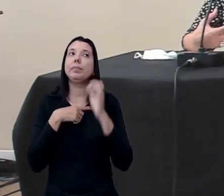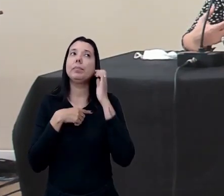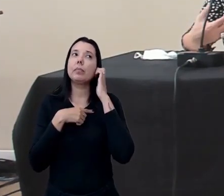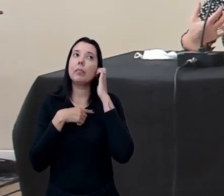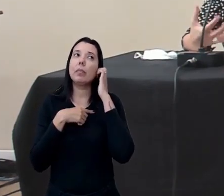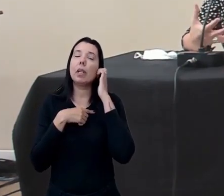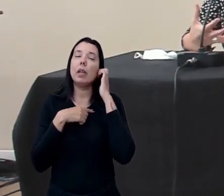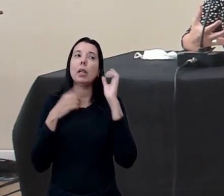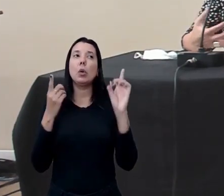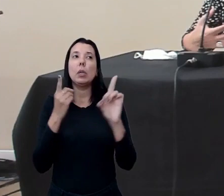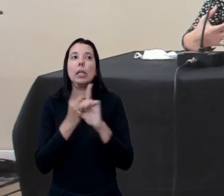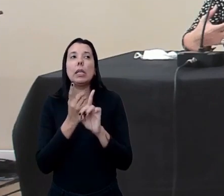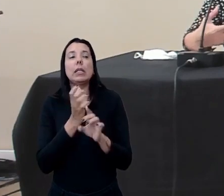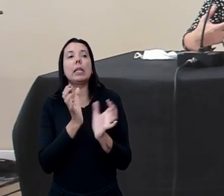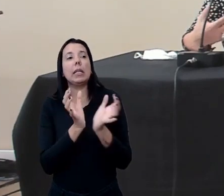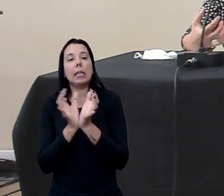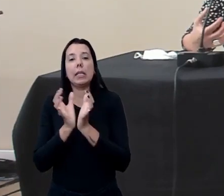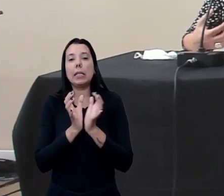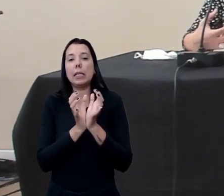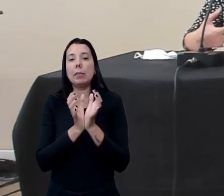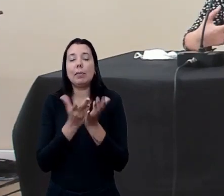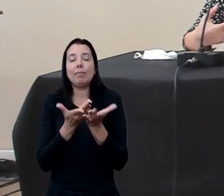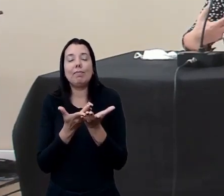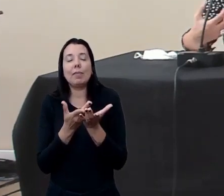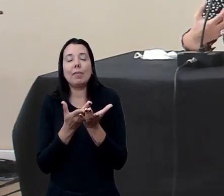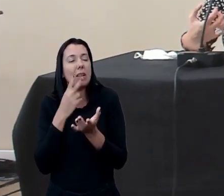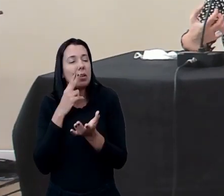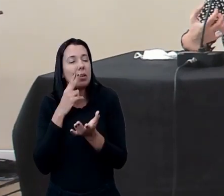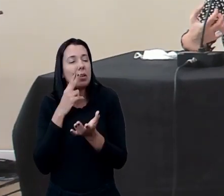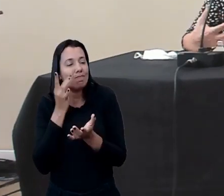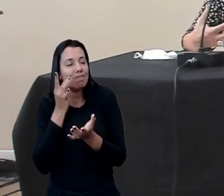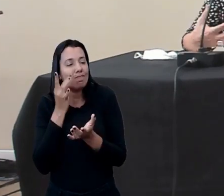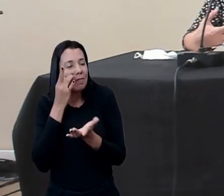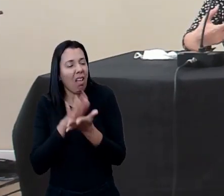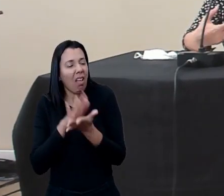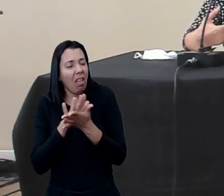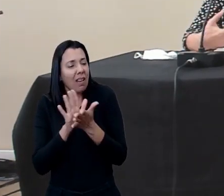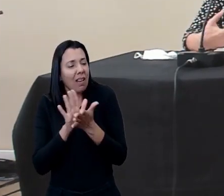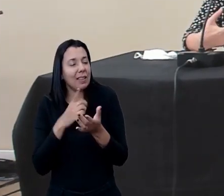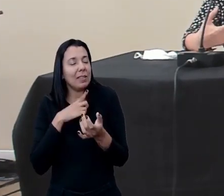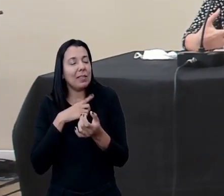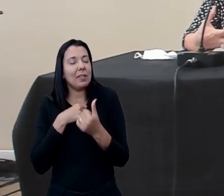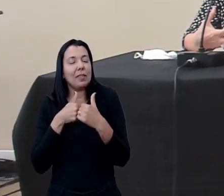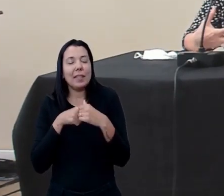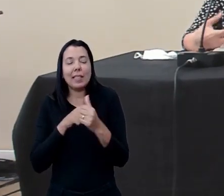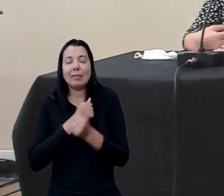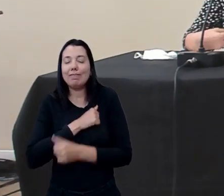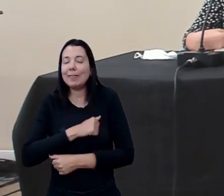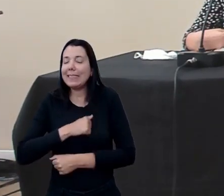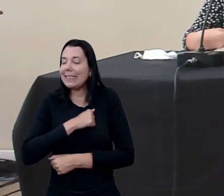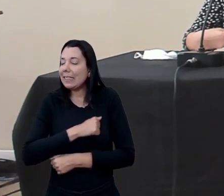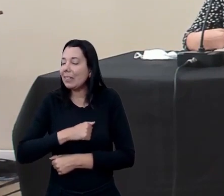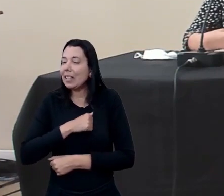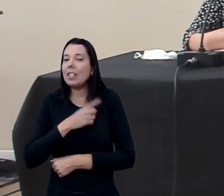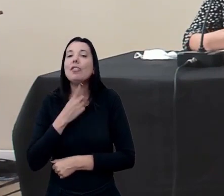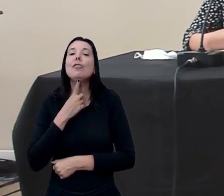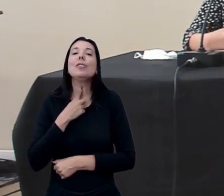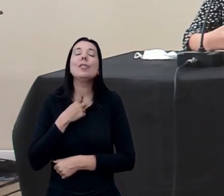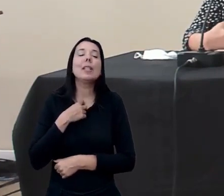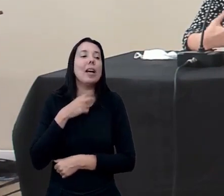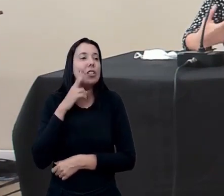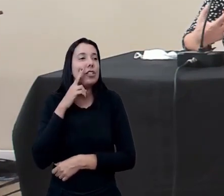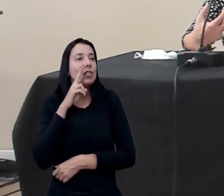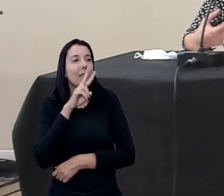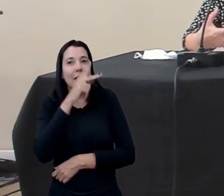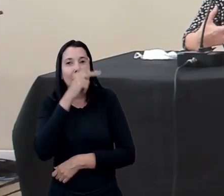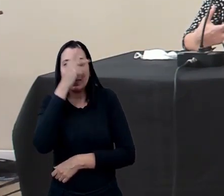escola encontrando a equipe querida que eu não vejo há tanto tempo a gente fica com muita saudade muita vontade de ver esses